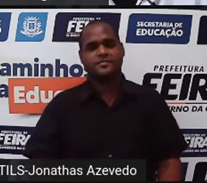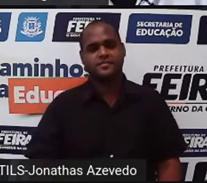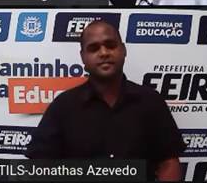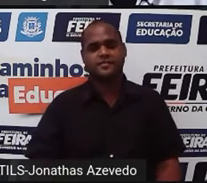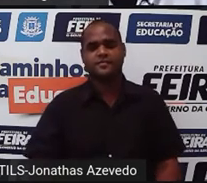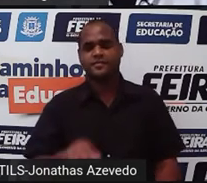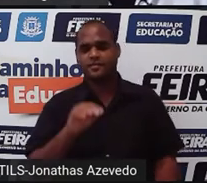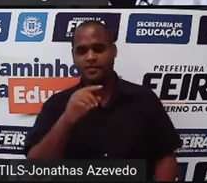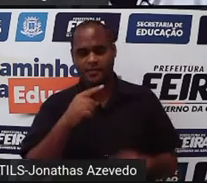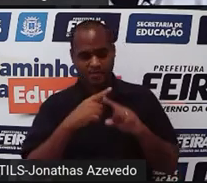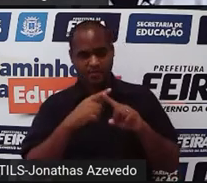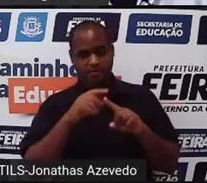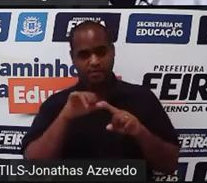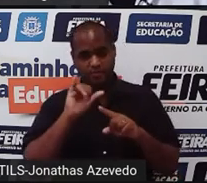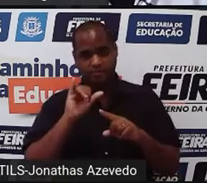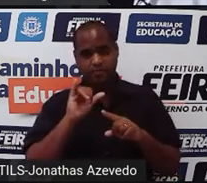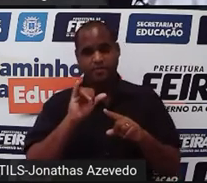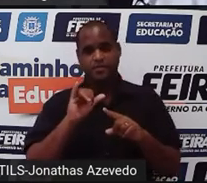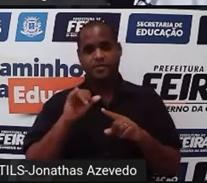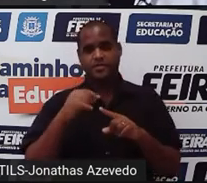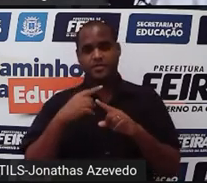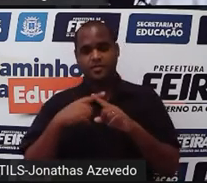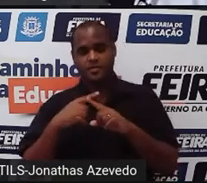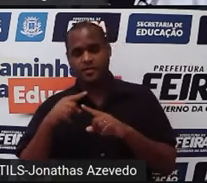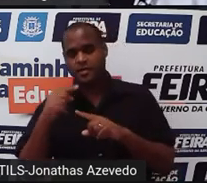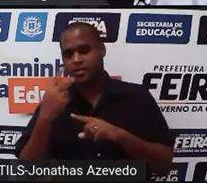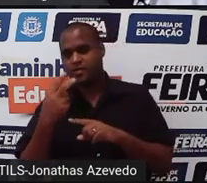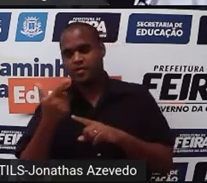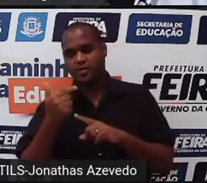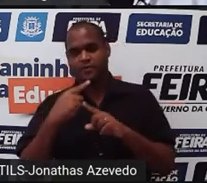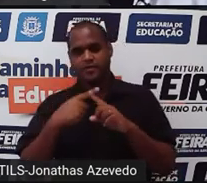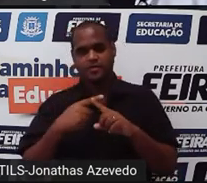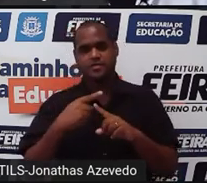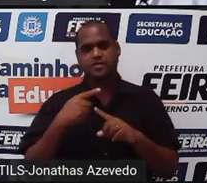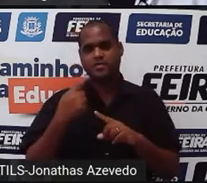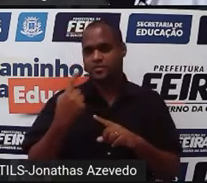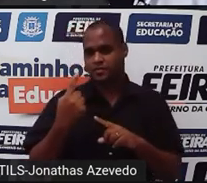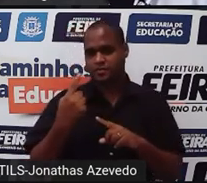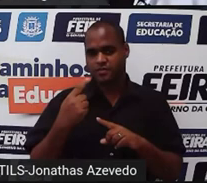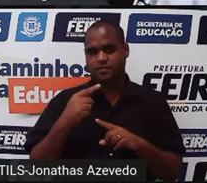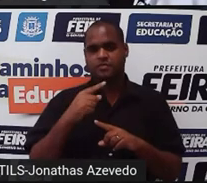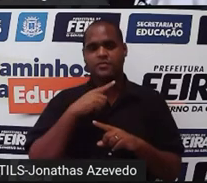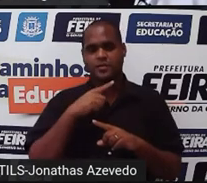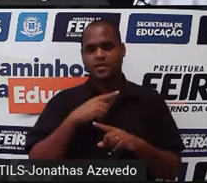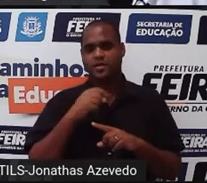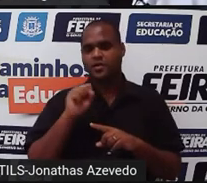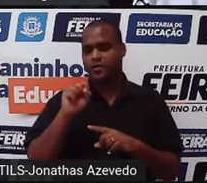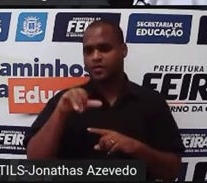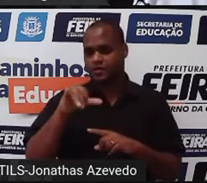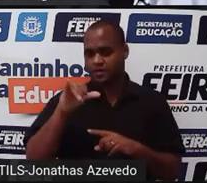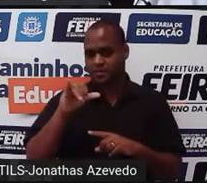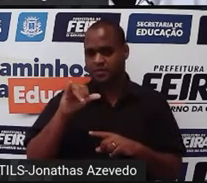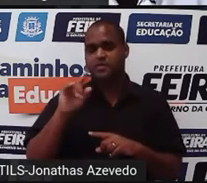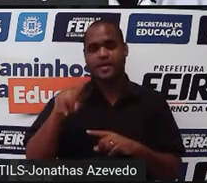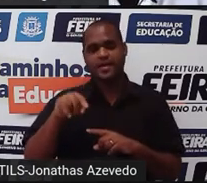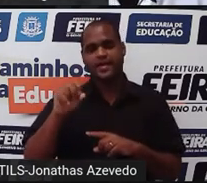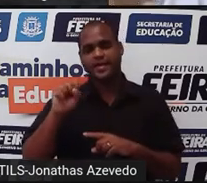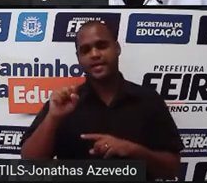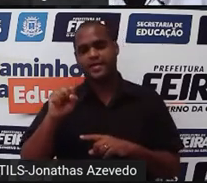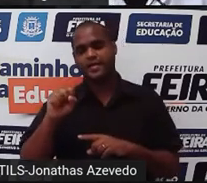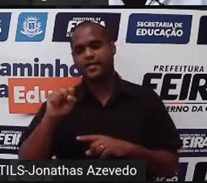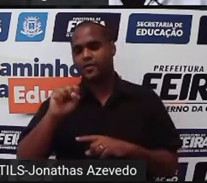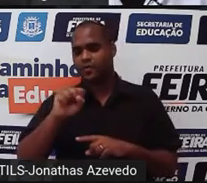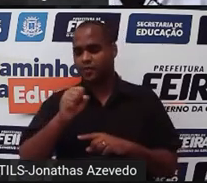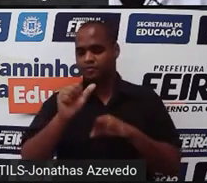se x é 1 12x é 12 vezes x vai ficar 12 vezes 1 8y é 8 vezes y só que